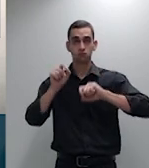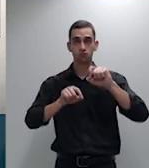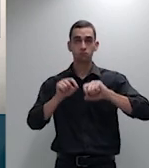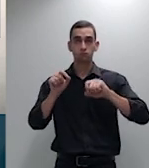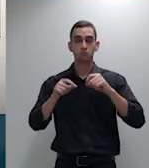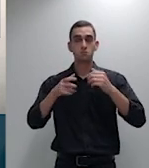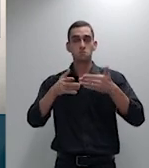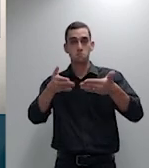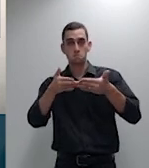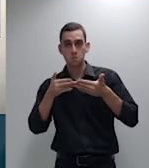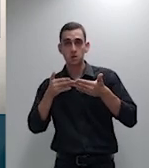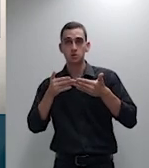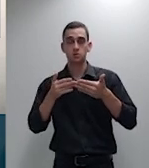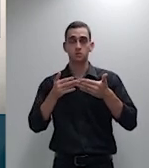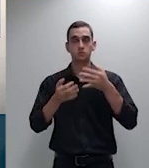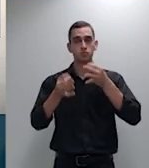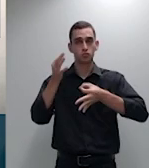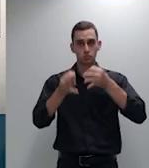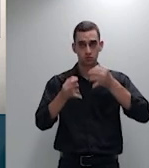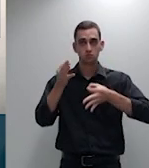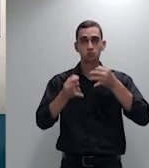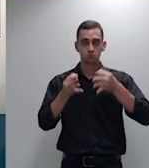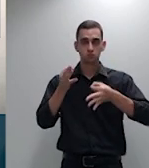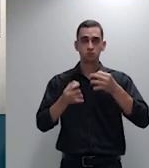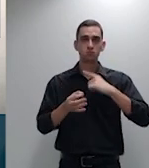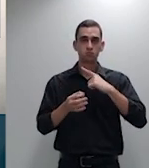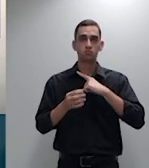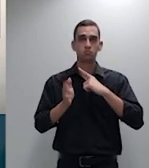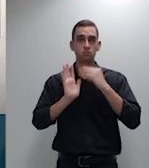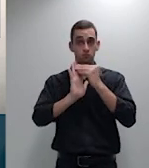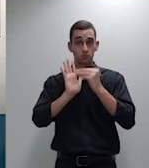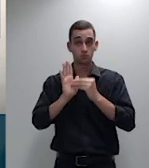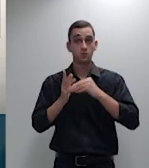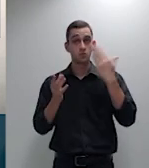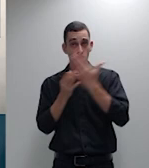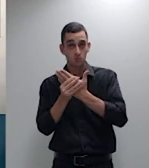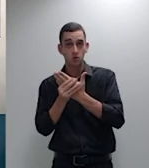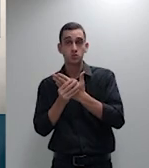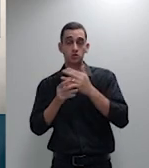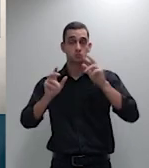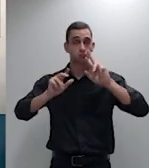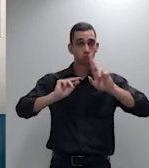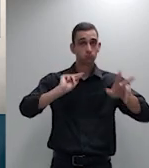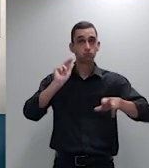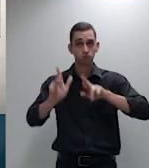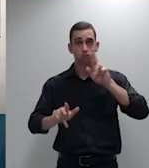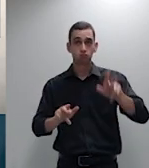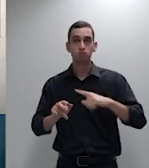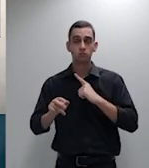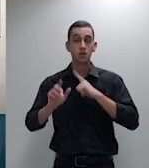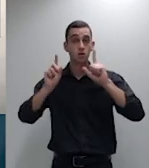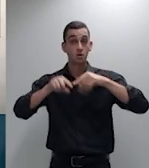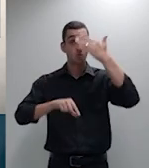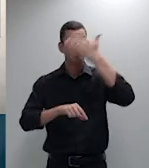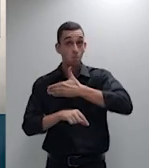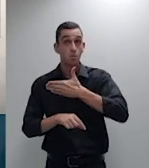judicialmente validamente pelo código de processo então caberá a esta o ônus de provar a veracidade